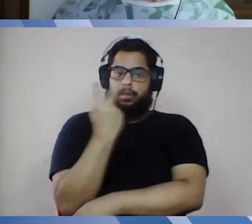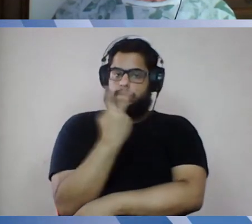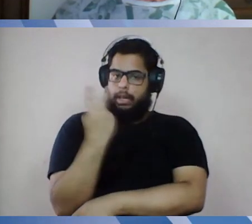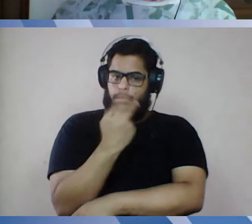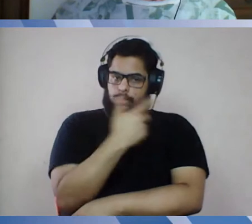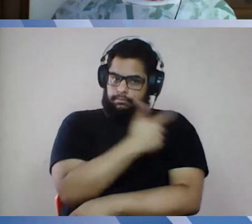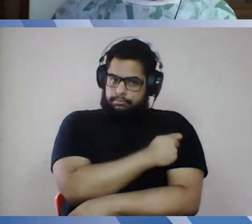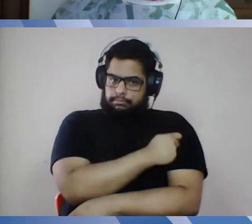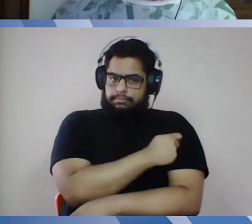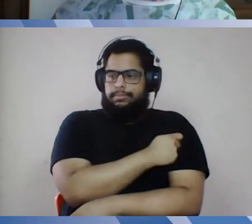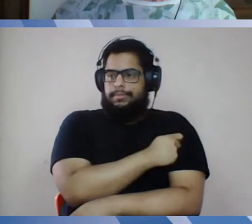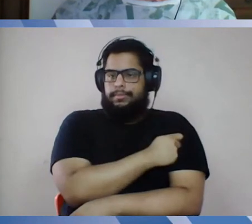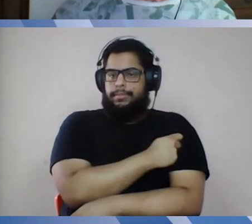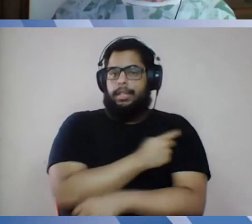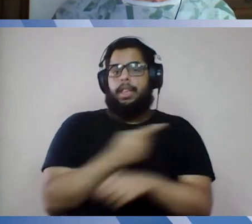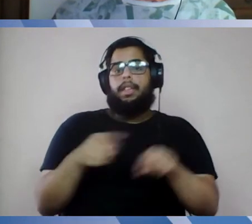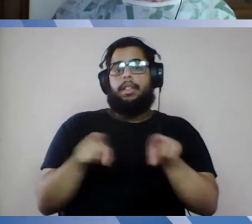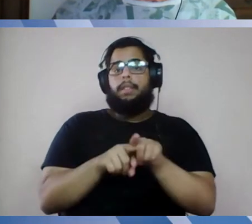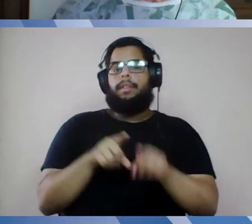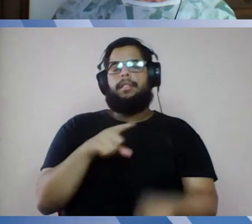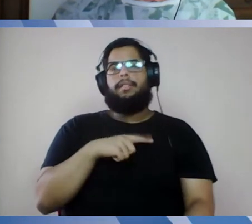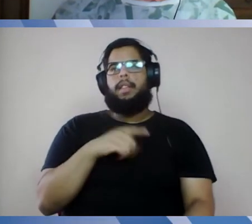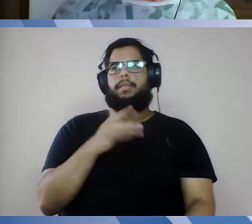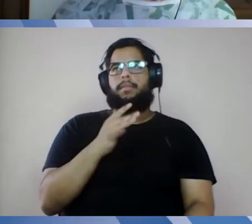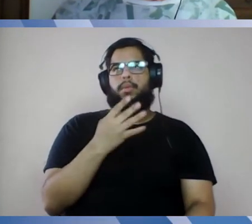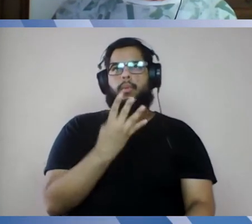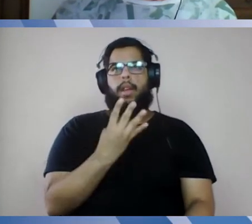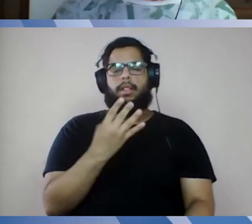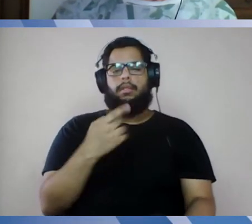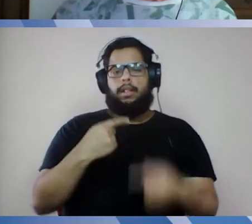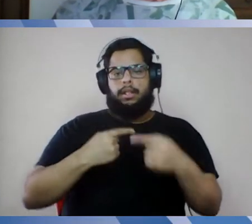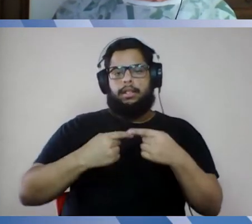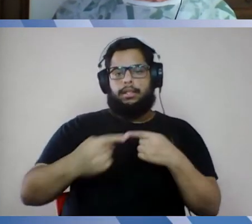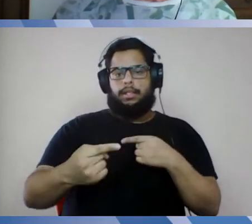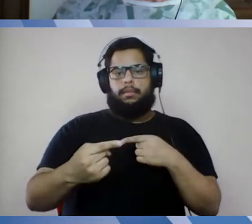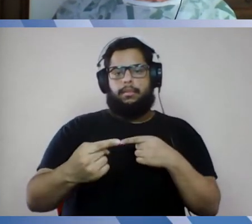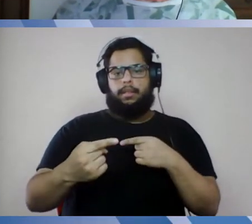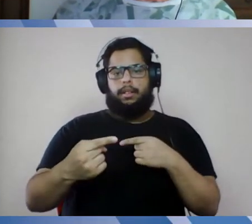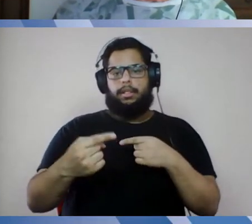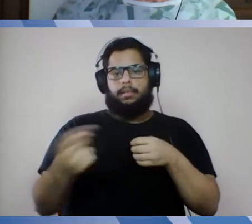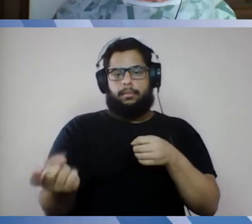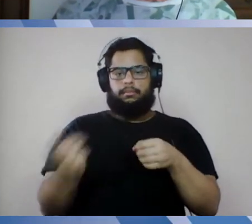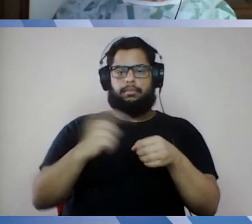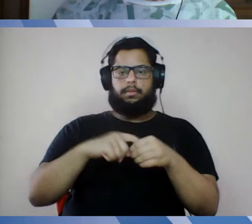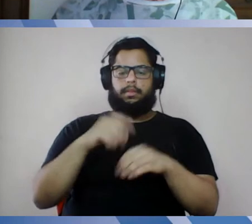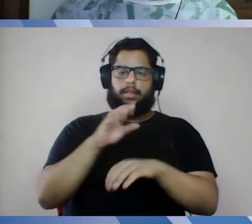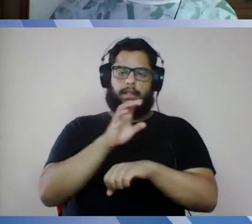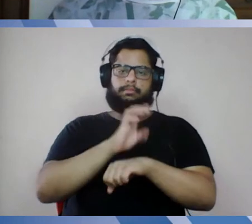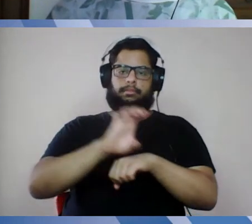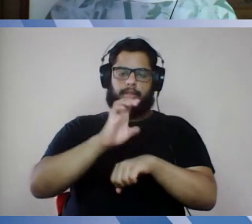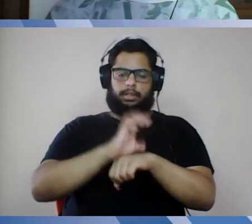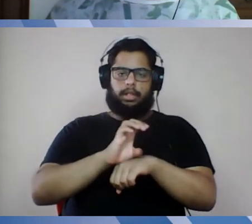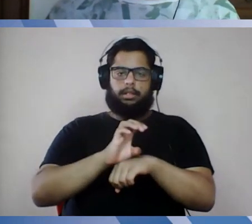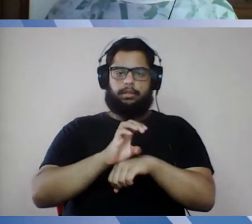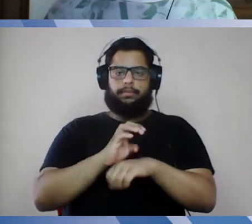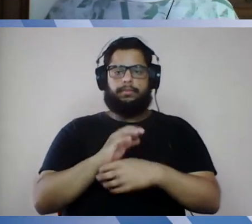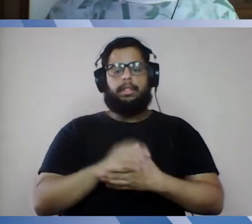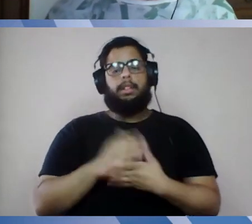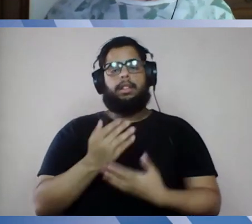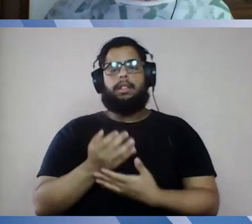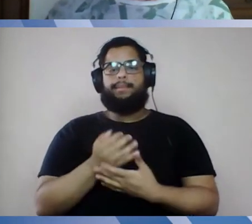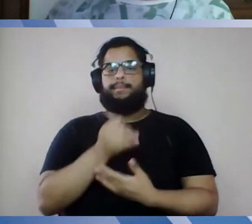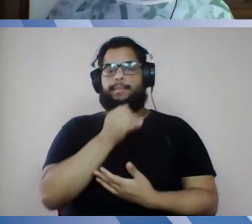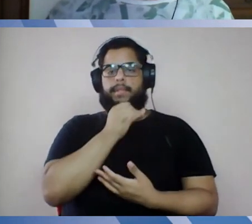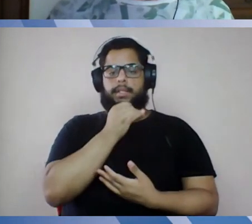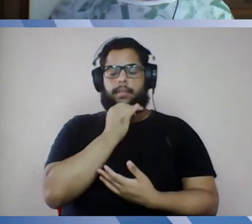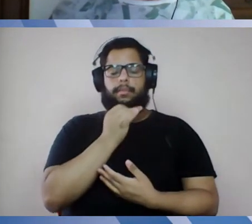e há pelo menos quatro semanas no momento do retorno ao estágio. aí a gente tem questões, tanto no sentido de, bom, quais